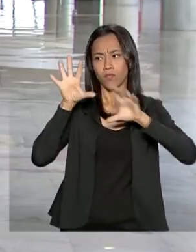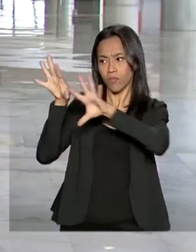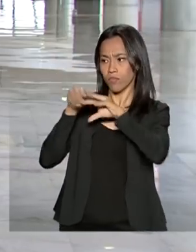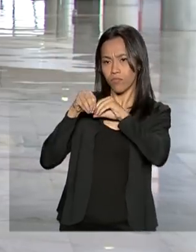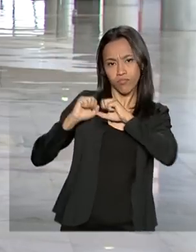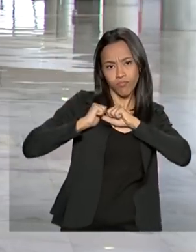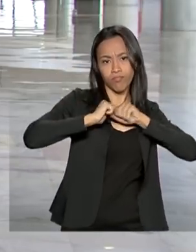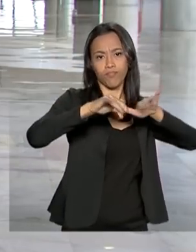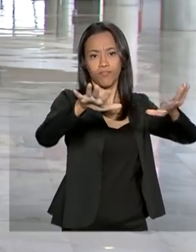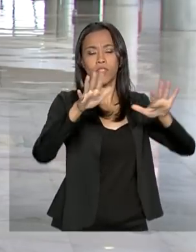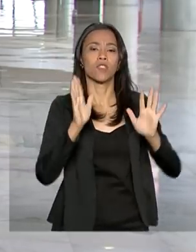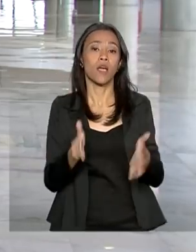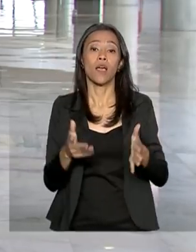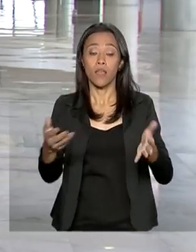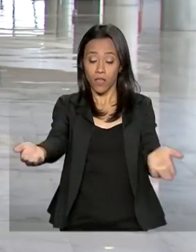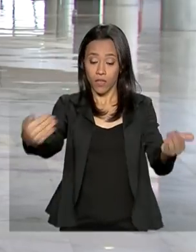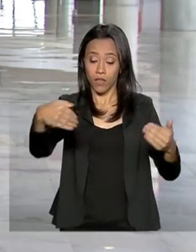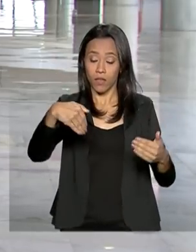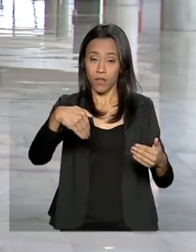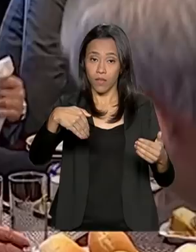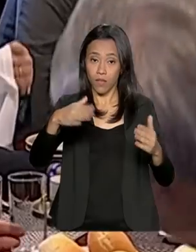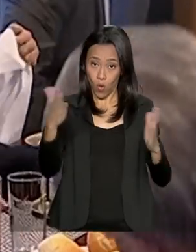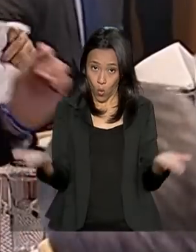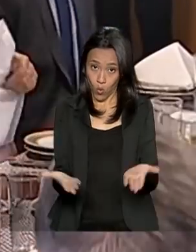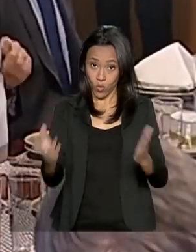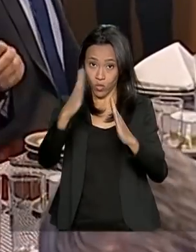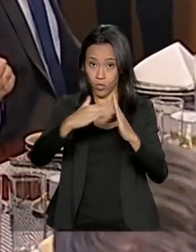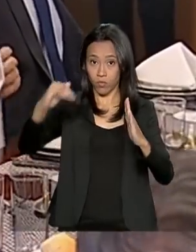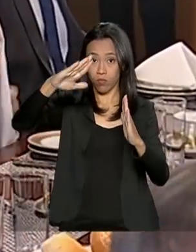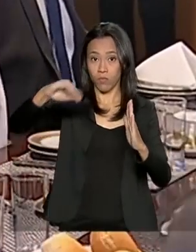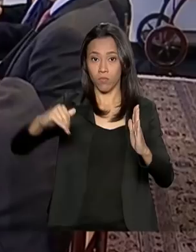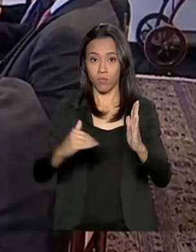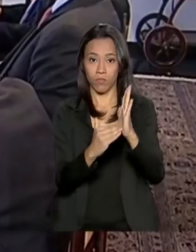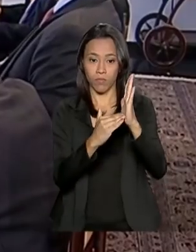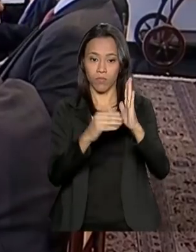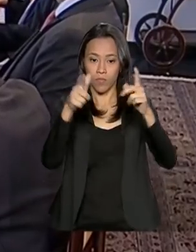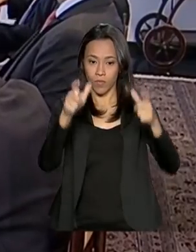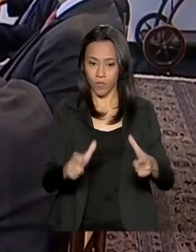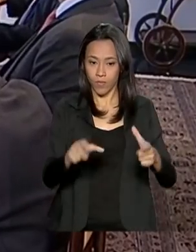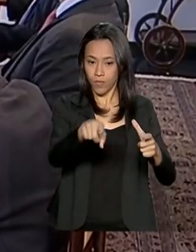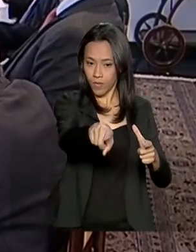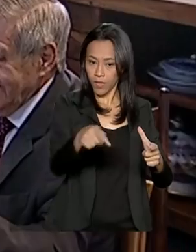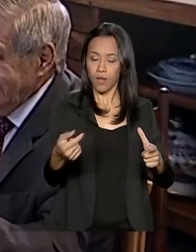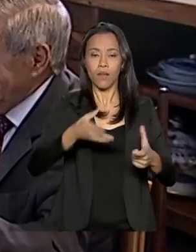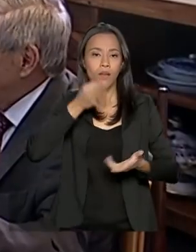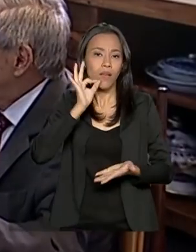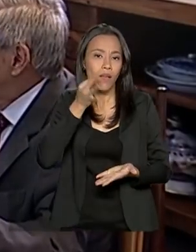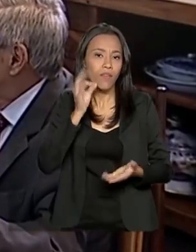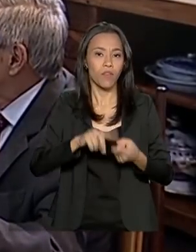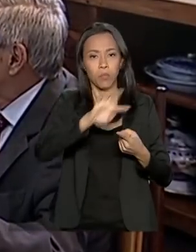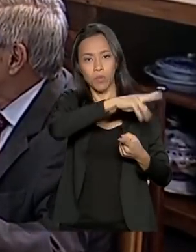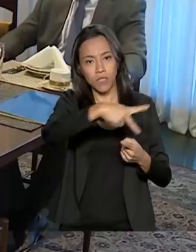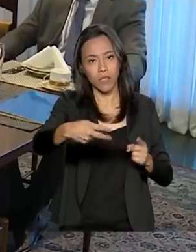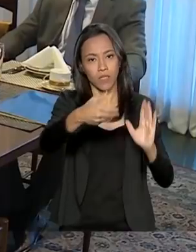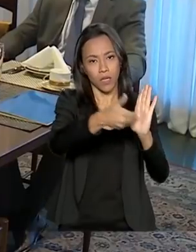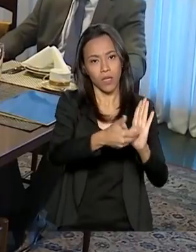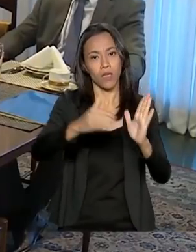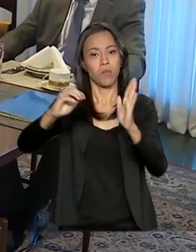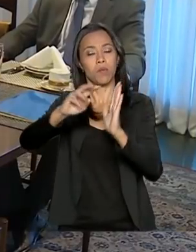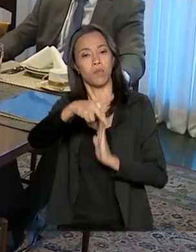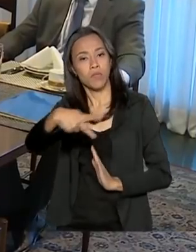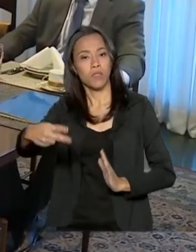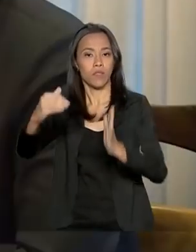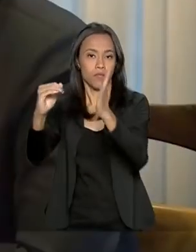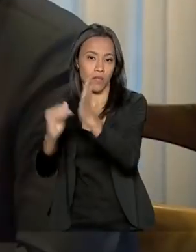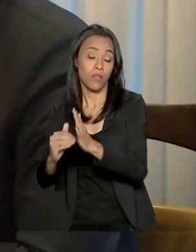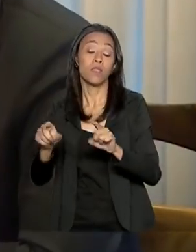receber no Palácio da Alvorada, nesta manhã, os presidentes do STF, da Câmara e também do Senado.